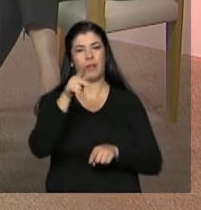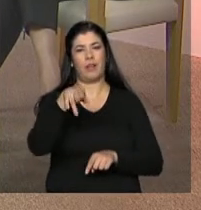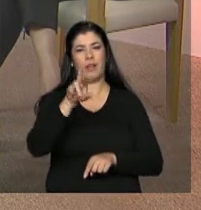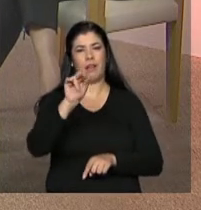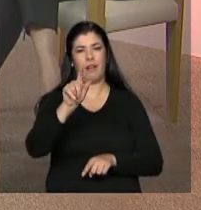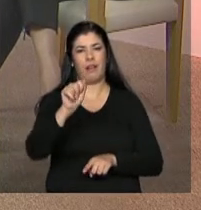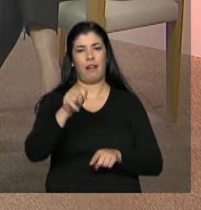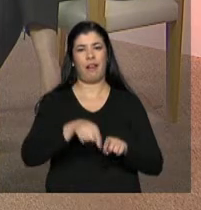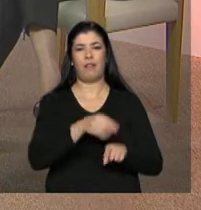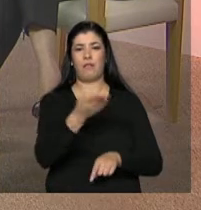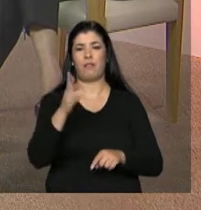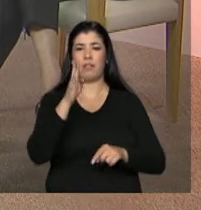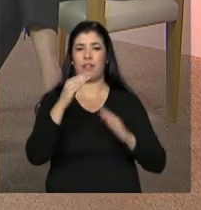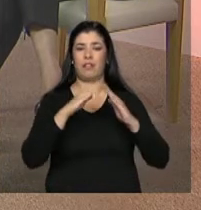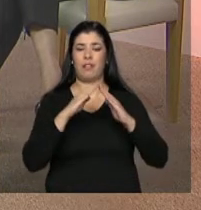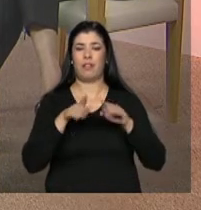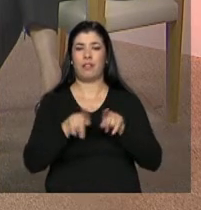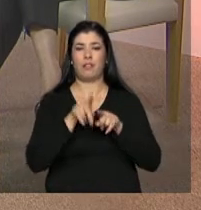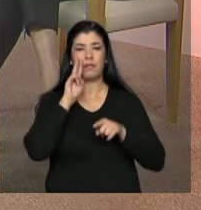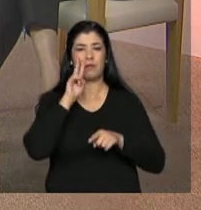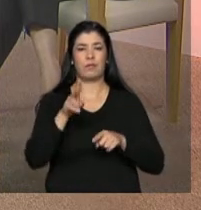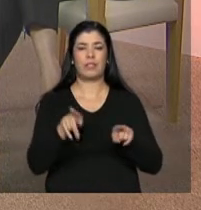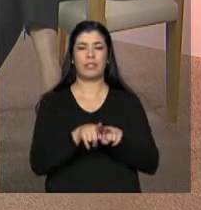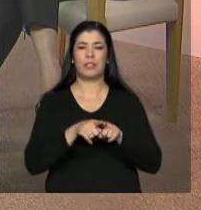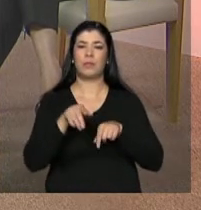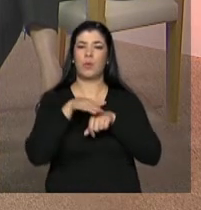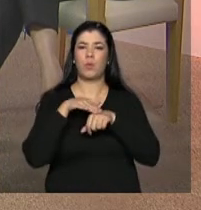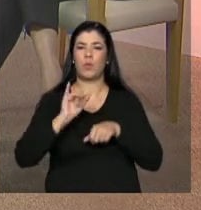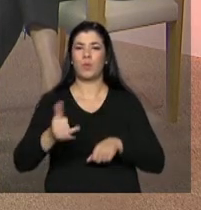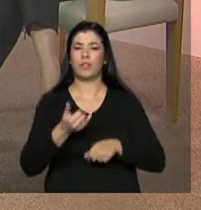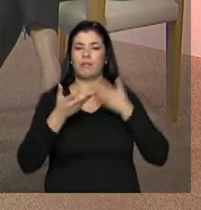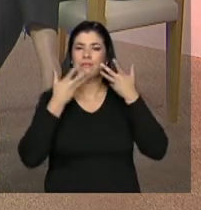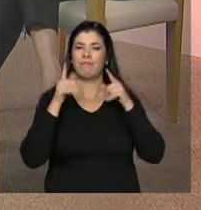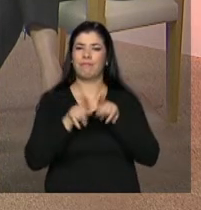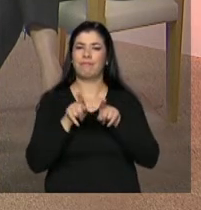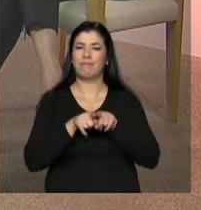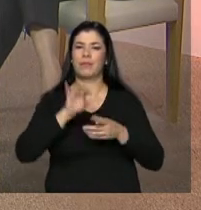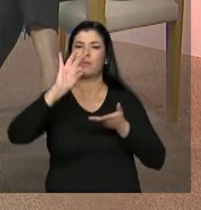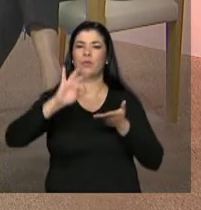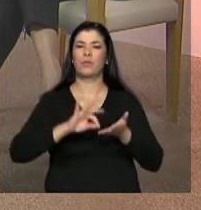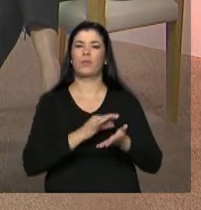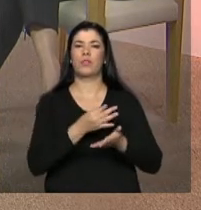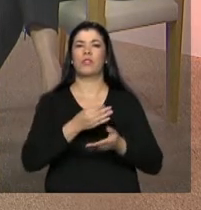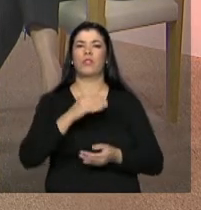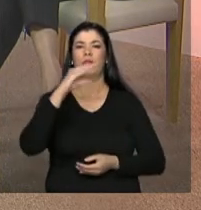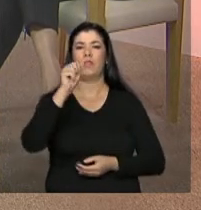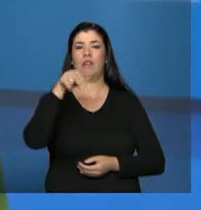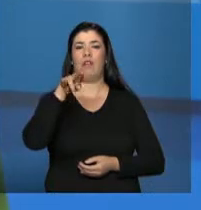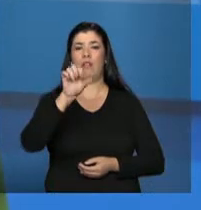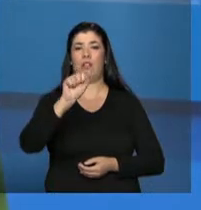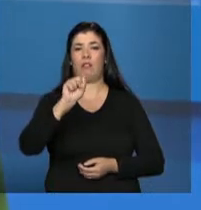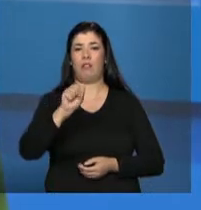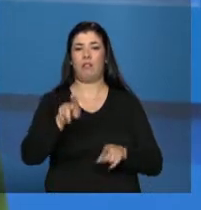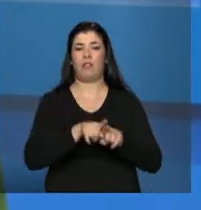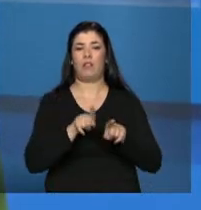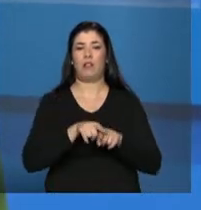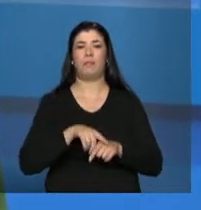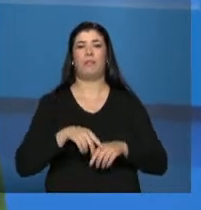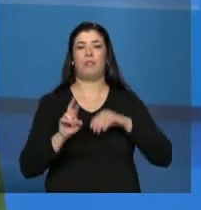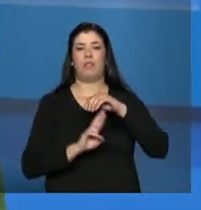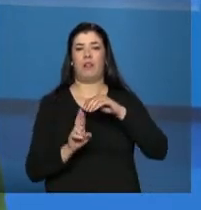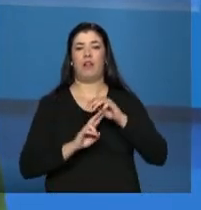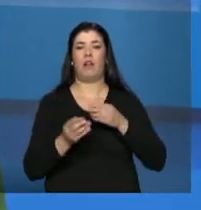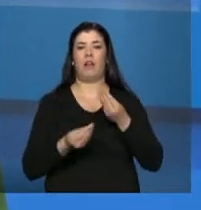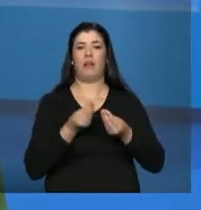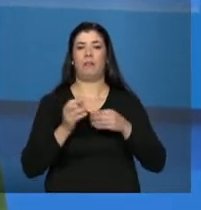uma grande alegria para nós poder estar aqui conversando nesta manhã com vocês sobre o Cadastro Nacional das Entidades e sobre a importância da rede privada no